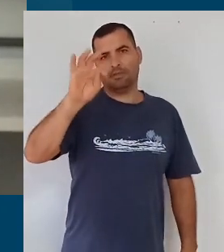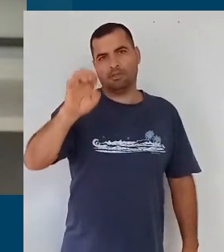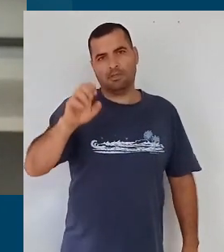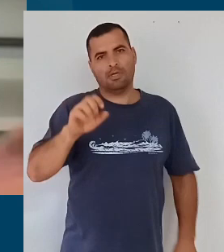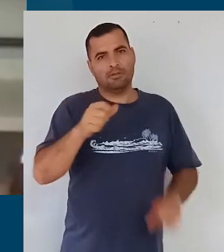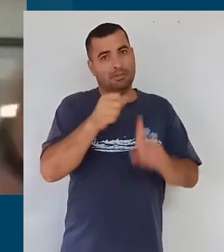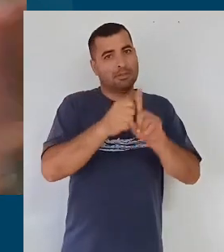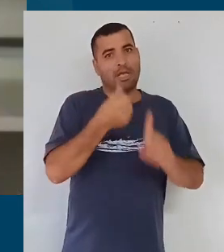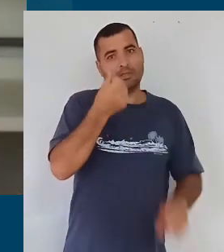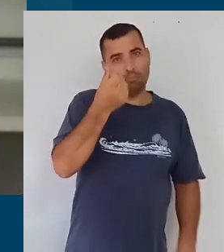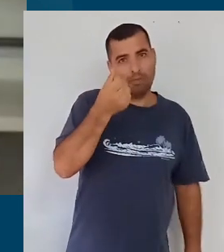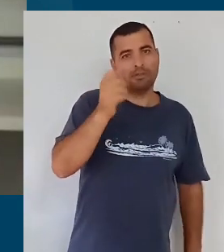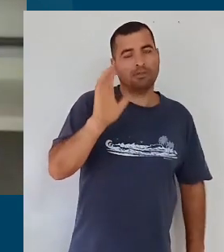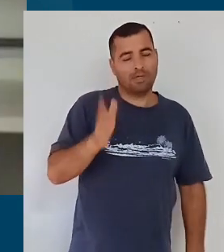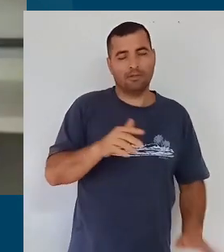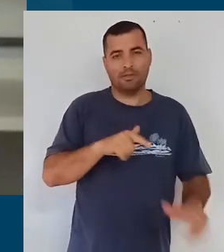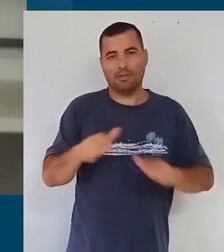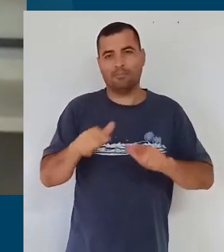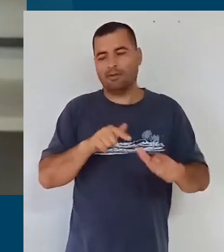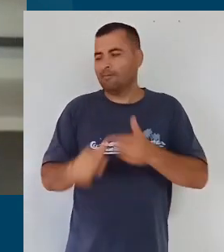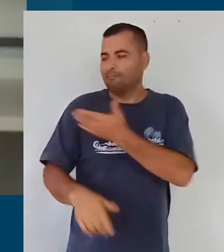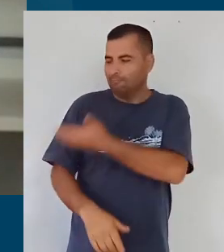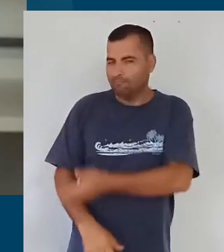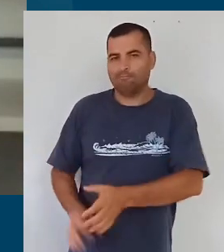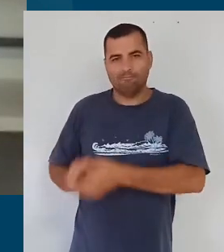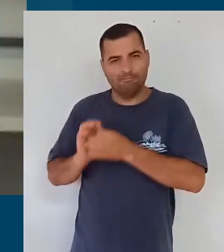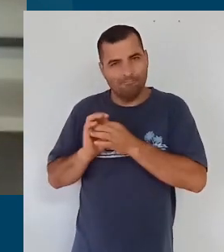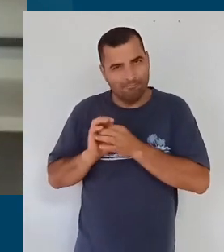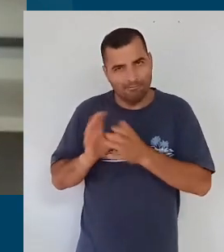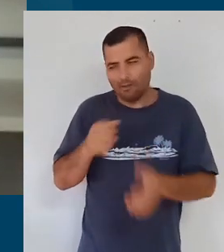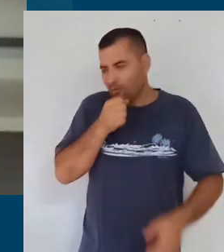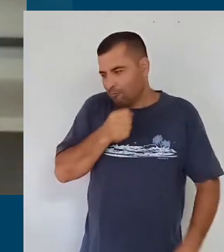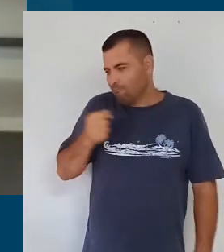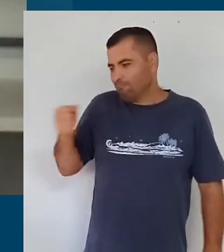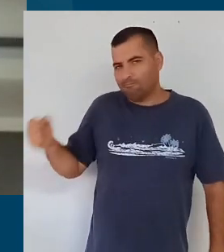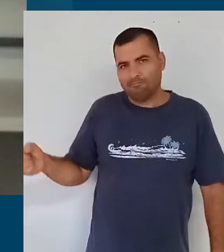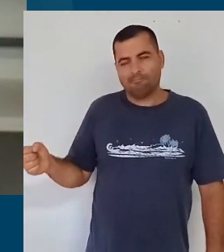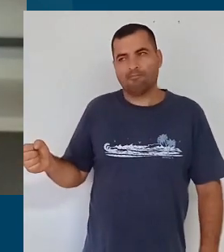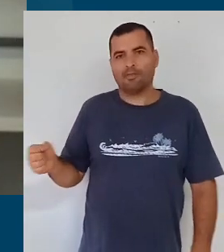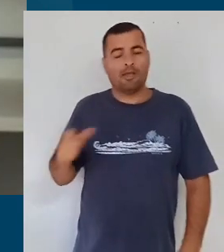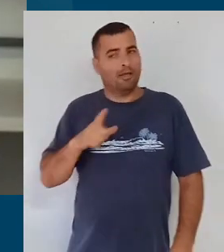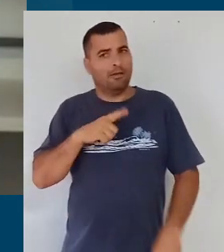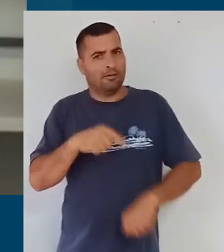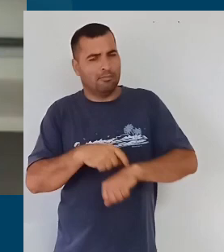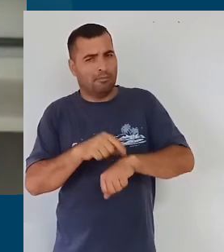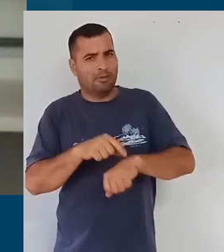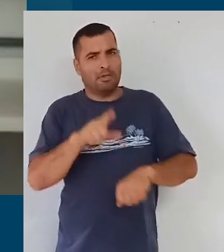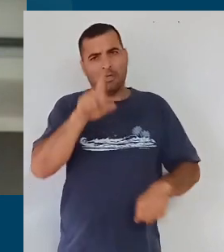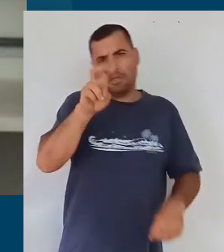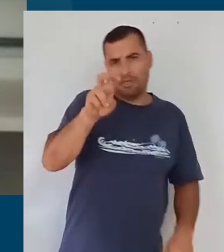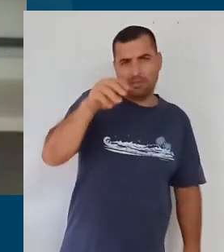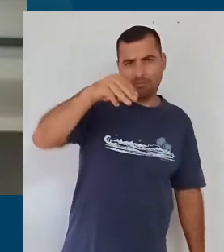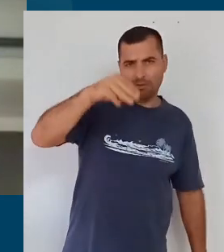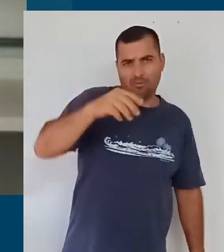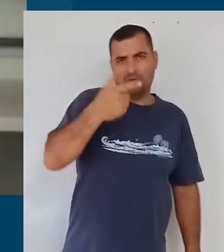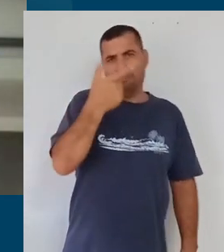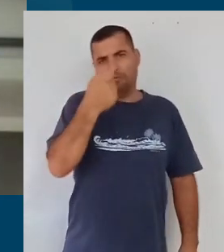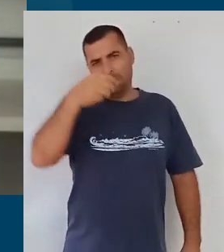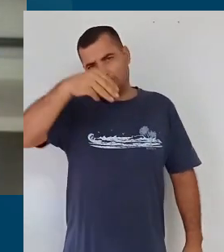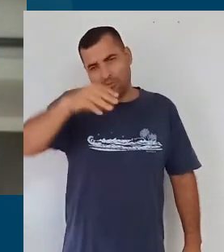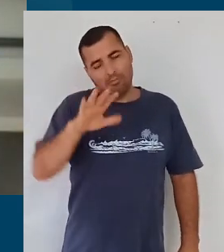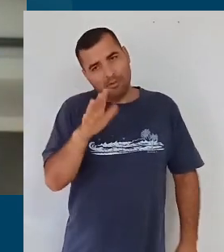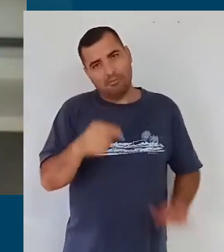meses. Sônia, por favor, então, com você, nós estamos com prazo mais ou menos de uns 15, 20 minutos para cada uma